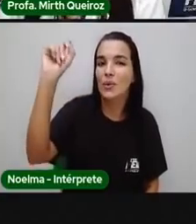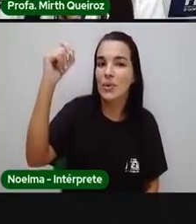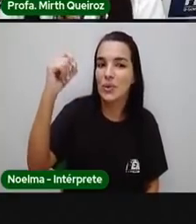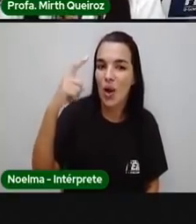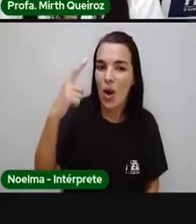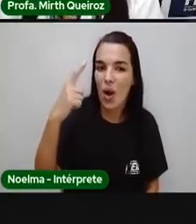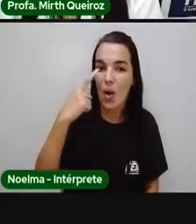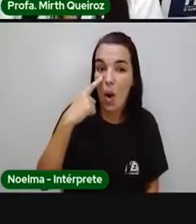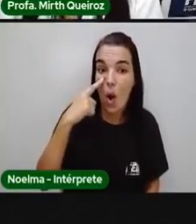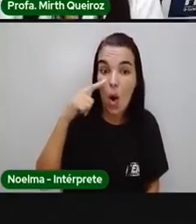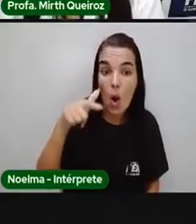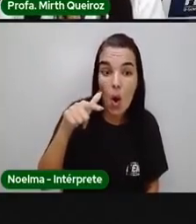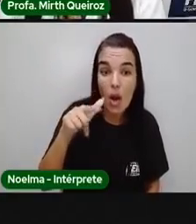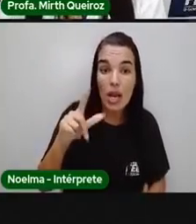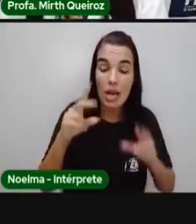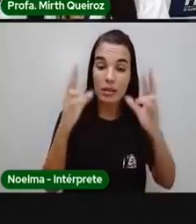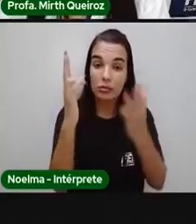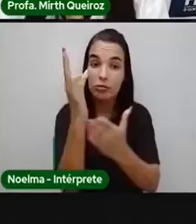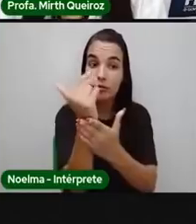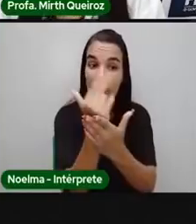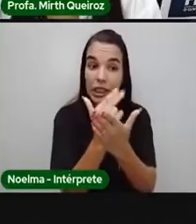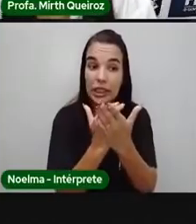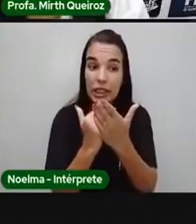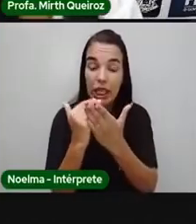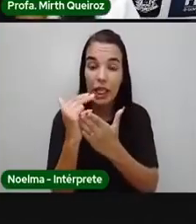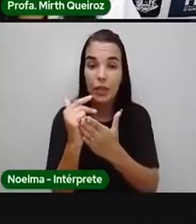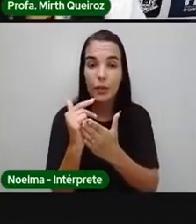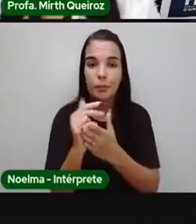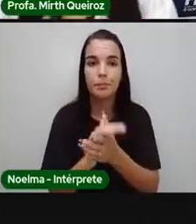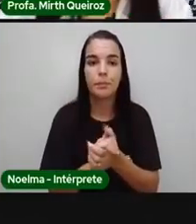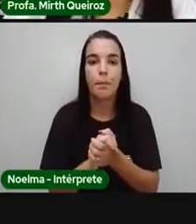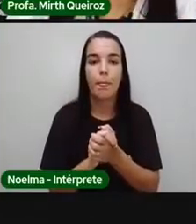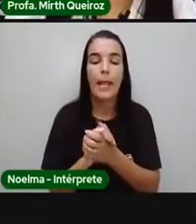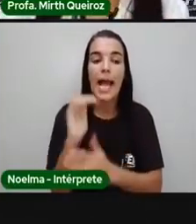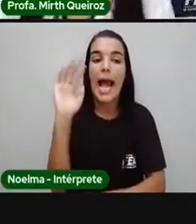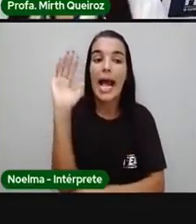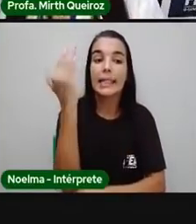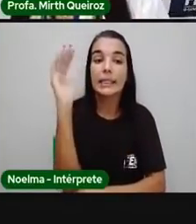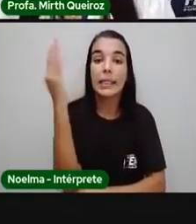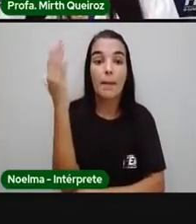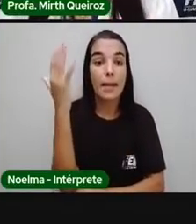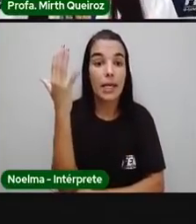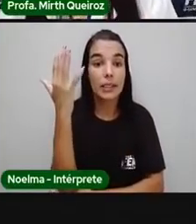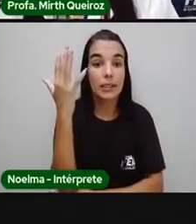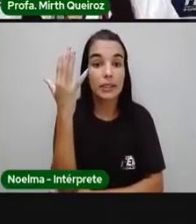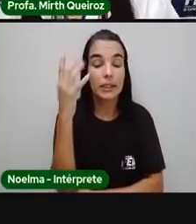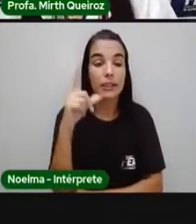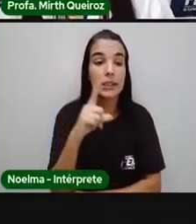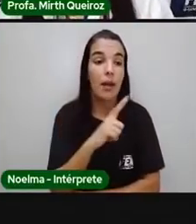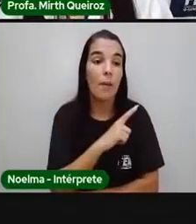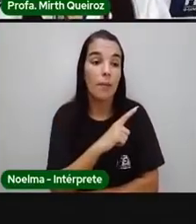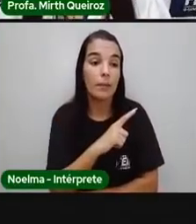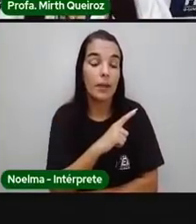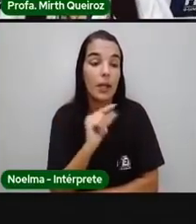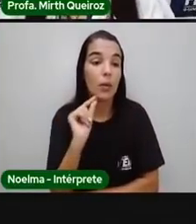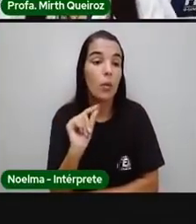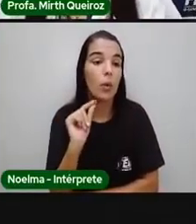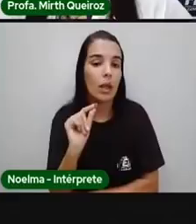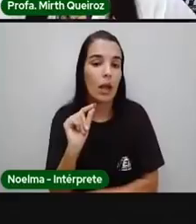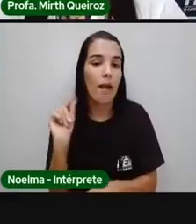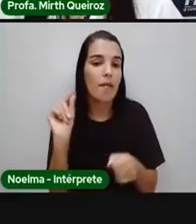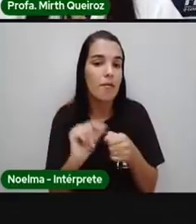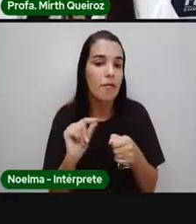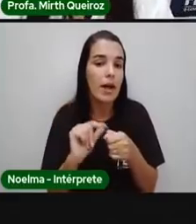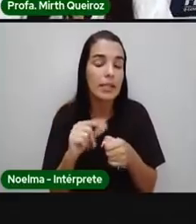E eu vou explicar porquê. As plantas, elas produzem seu